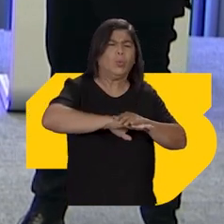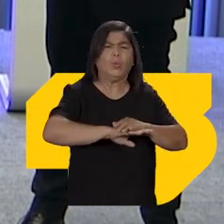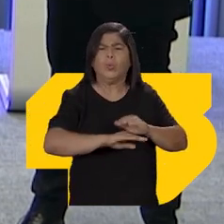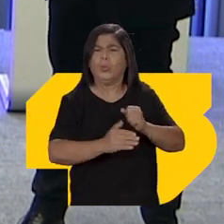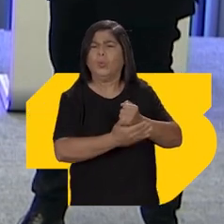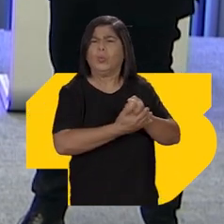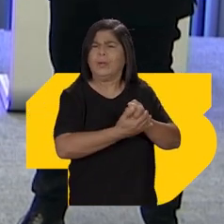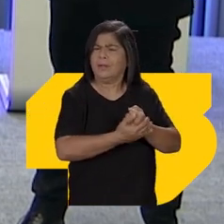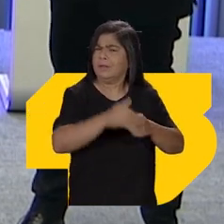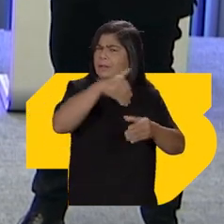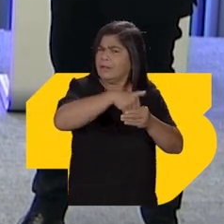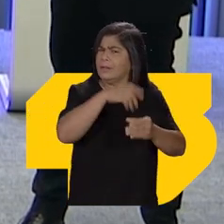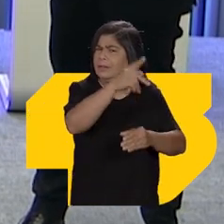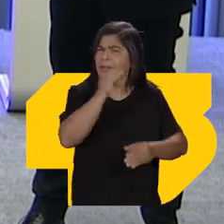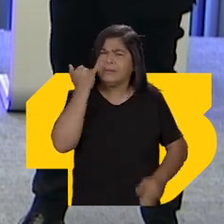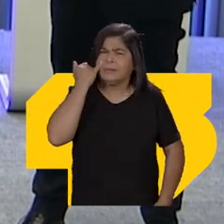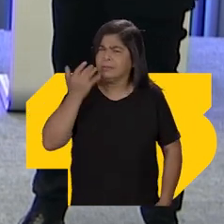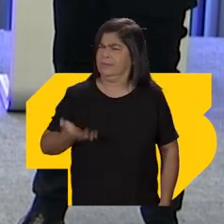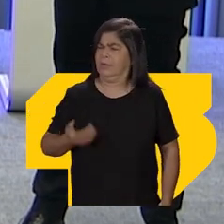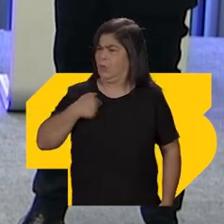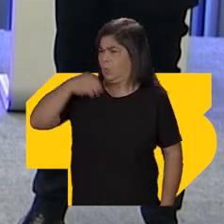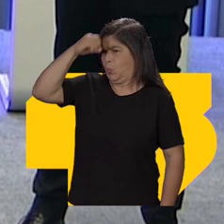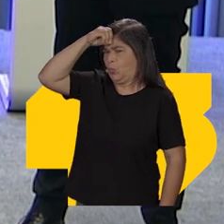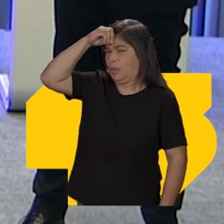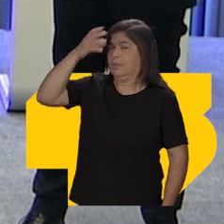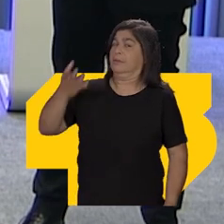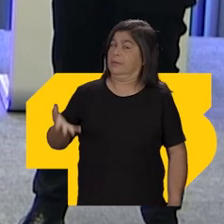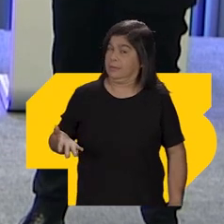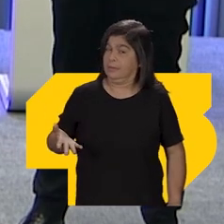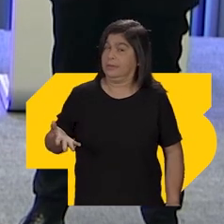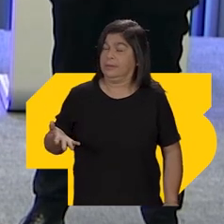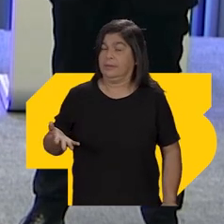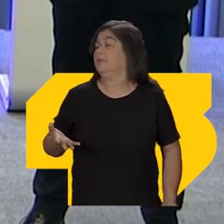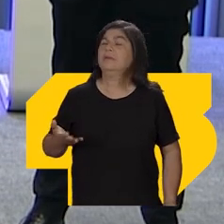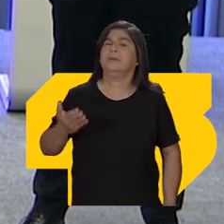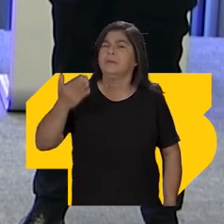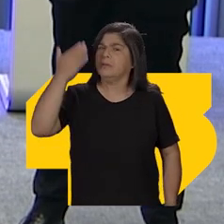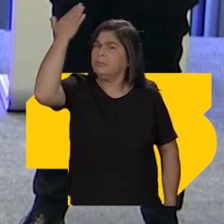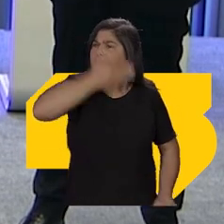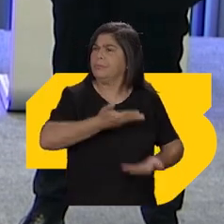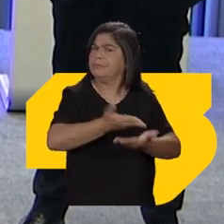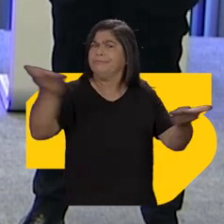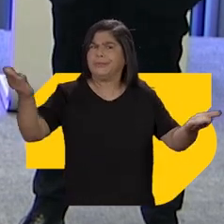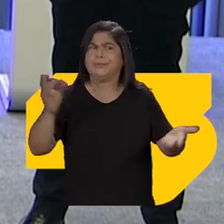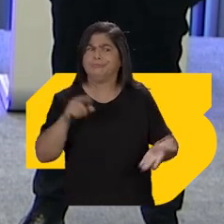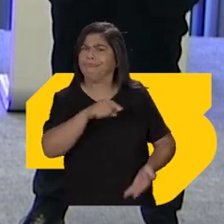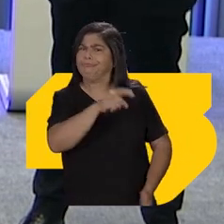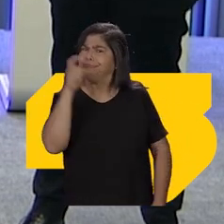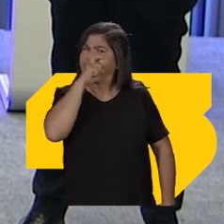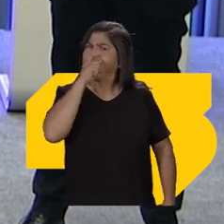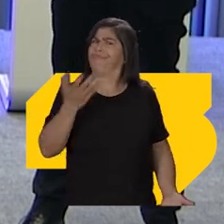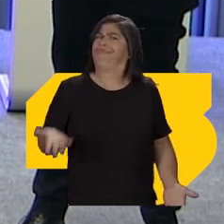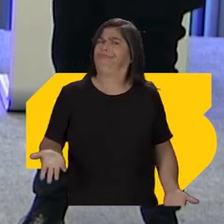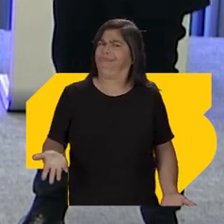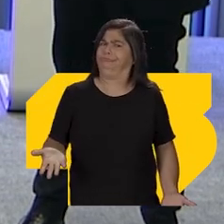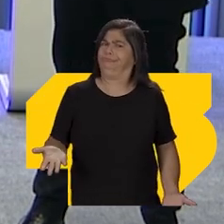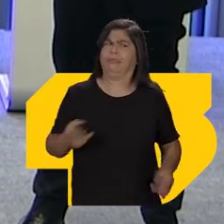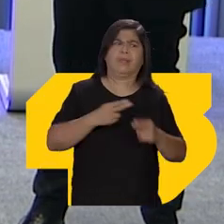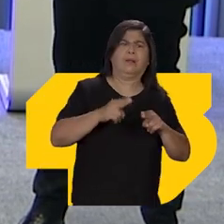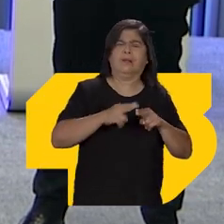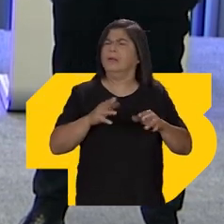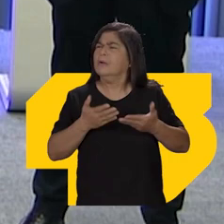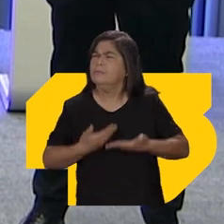campanha? Você não ficou sabendo disso? Não. Não fiquei. É bom que agora ficou comprovado que realmente consegue mentir. Porque